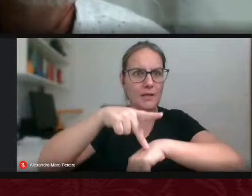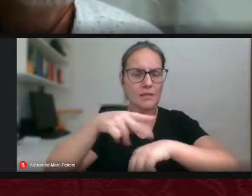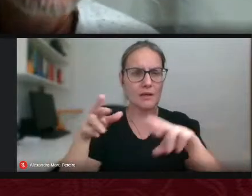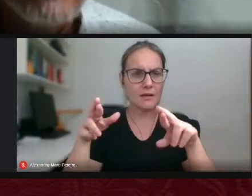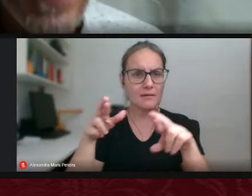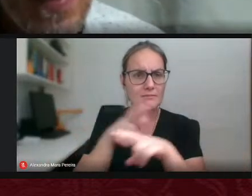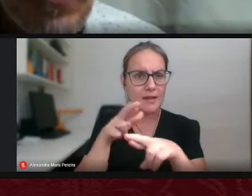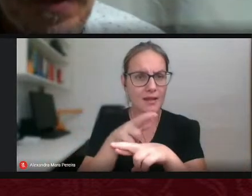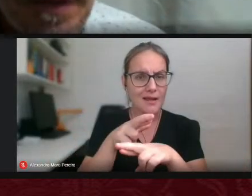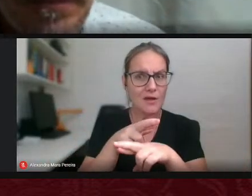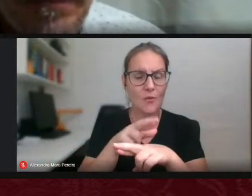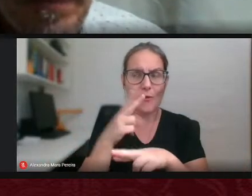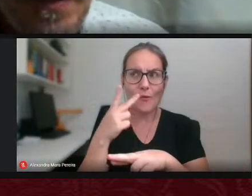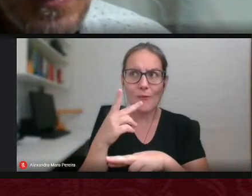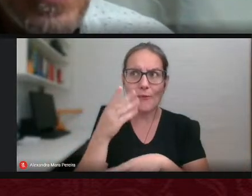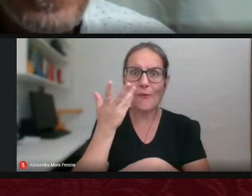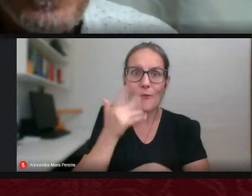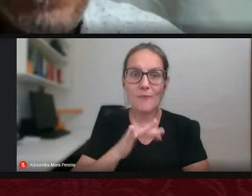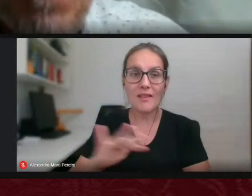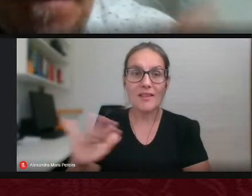com uma árvore